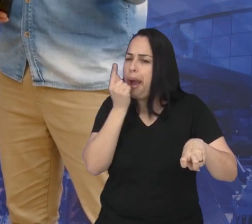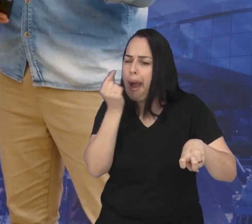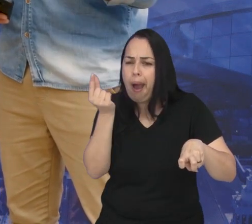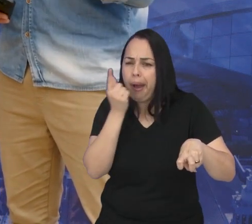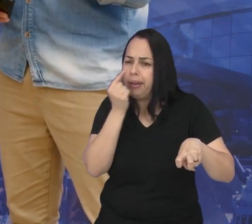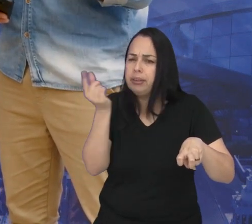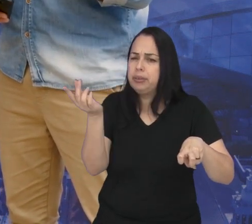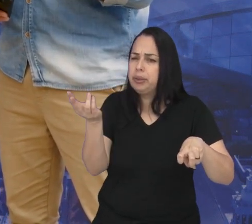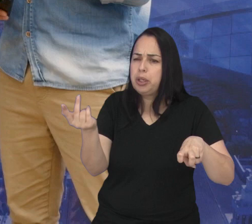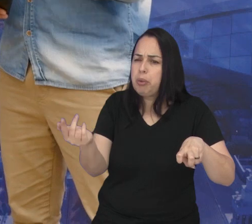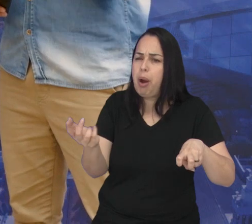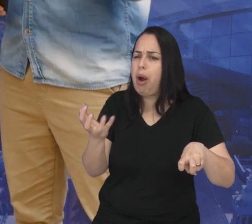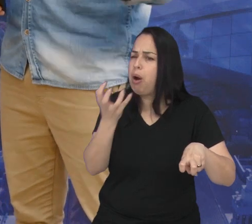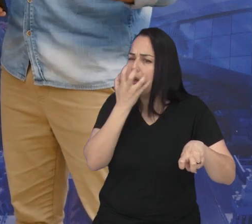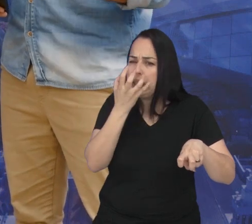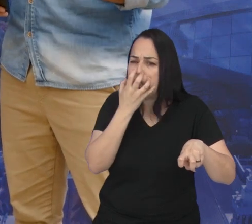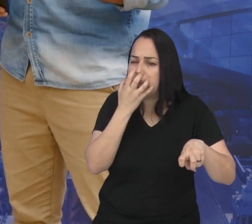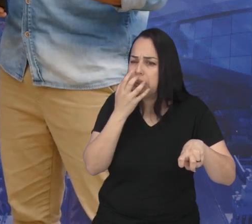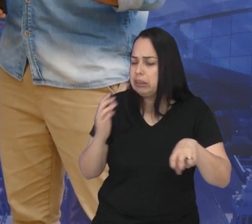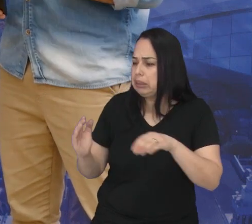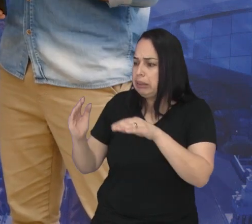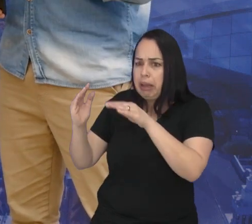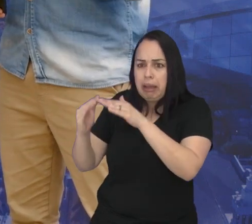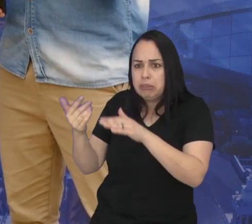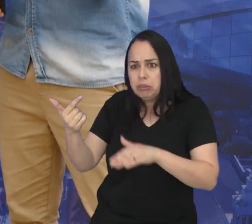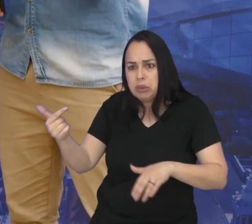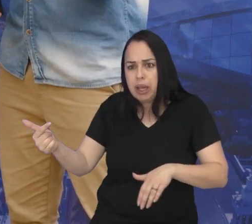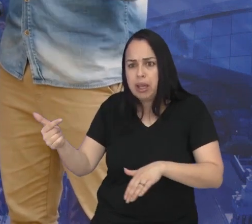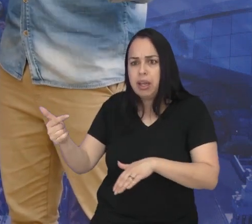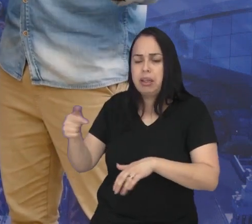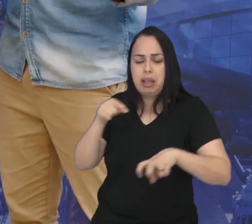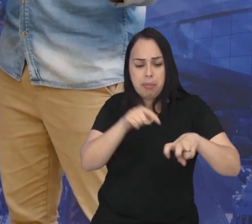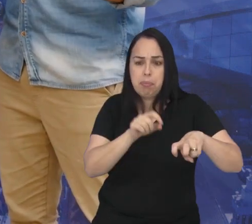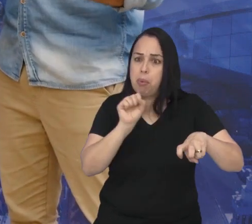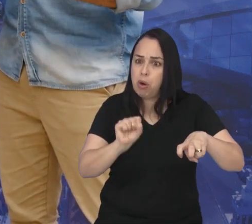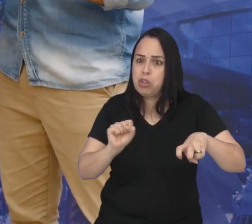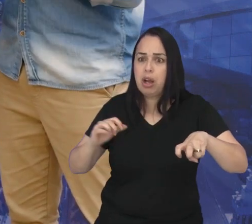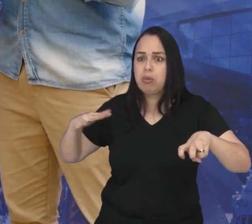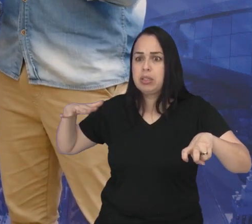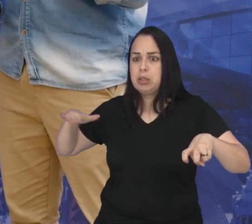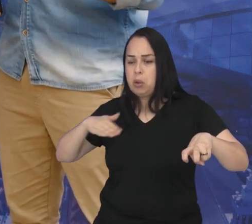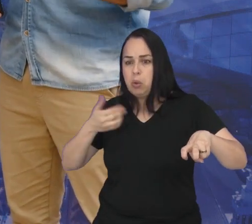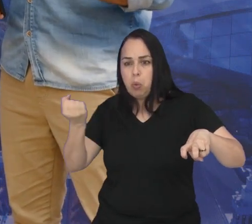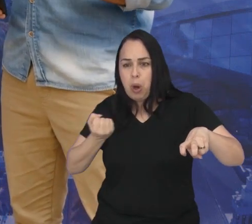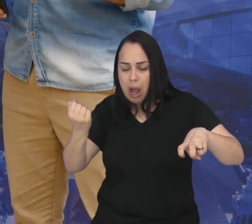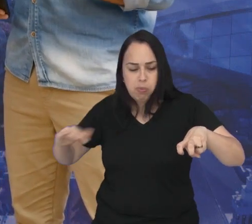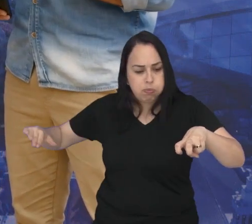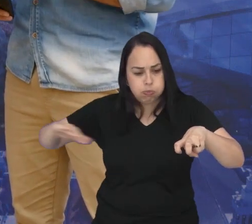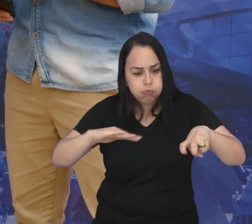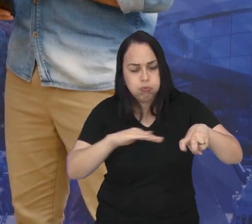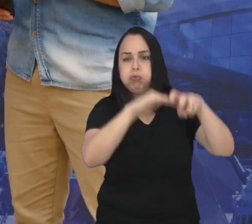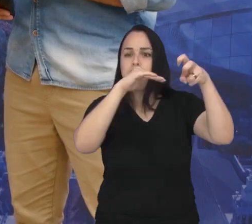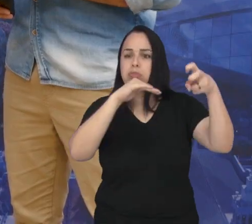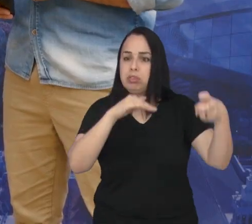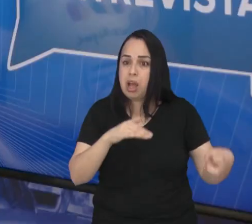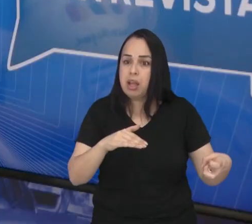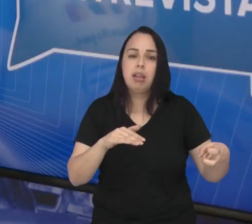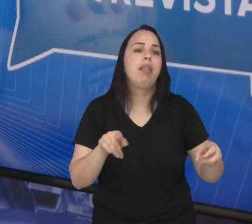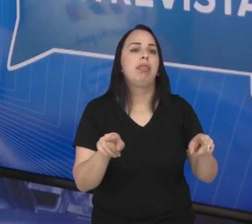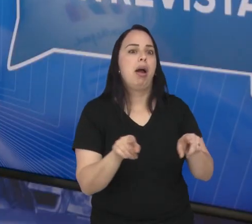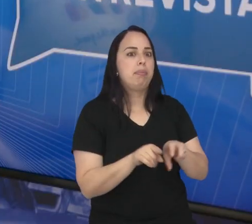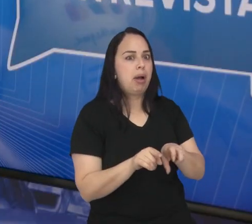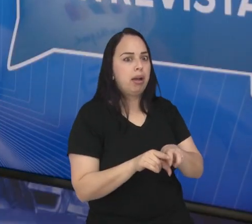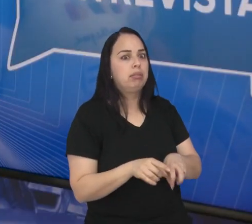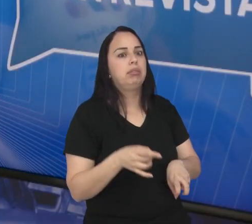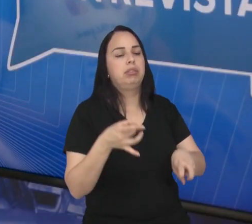gato, enfim, um animal que não tem lar mesmo. Pode correr o risco de ser atropelado e outras questões. Sim, além das